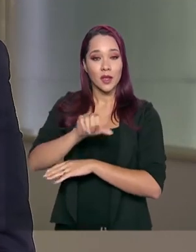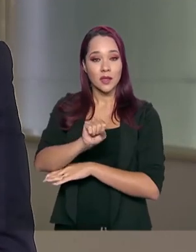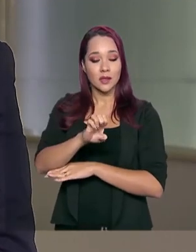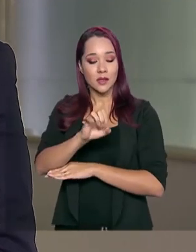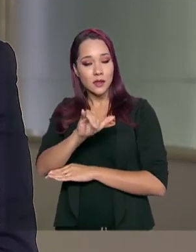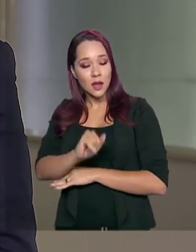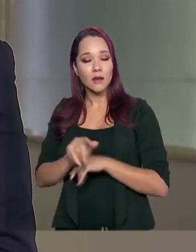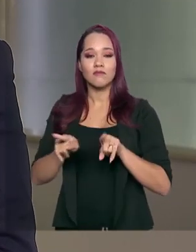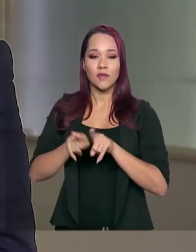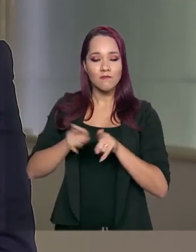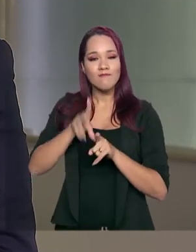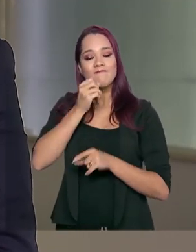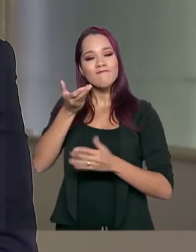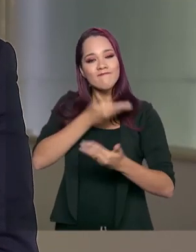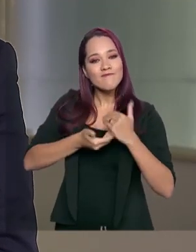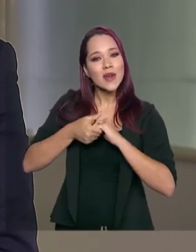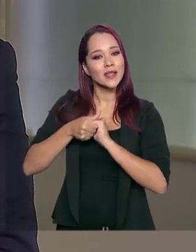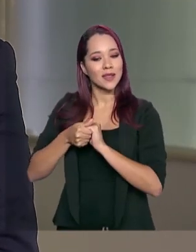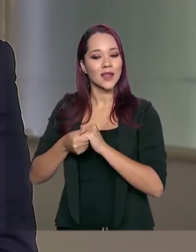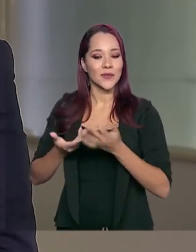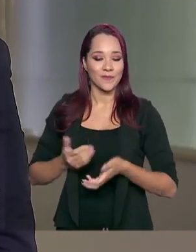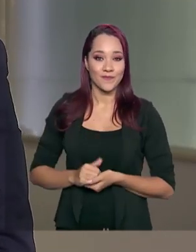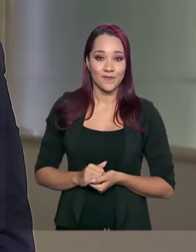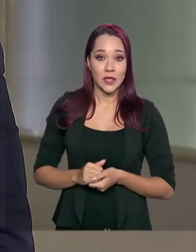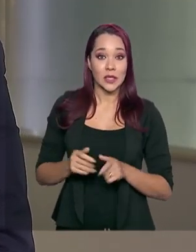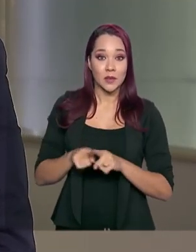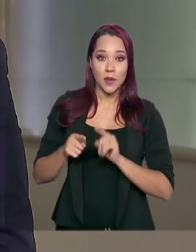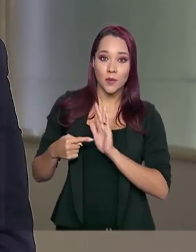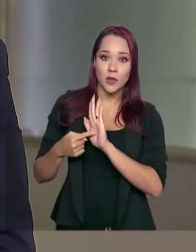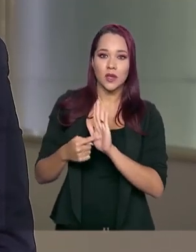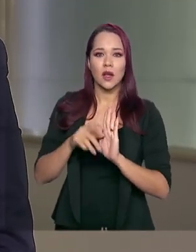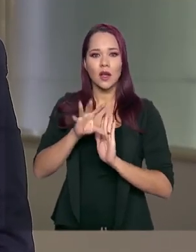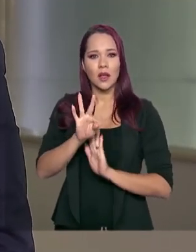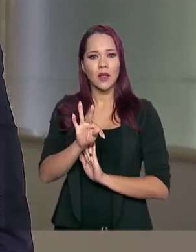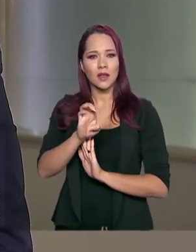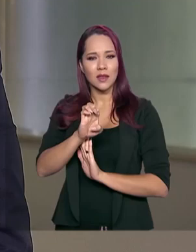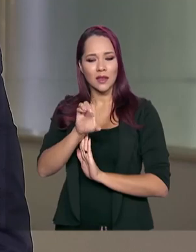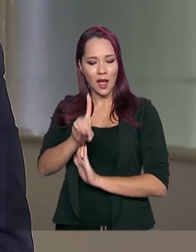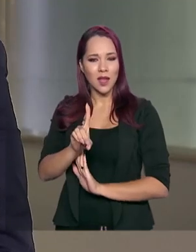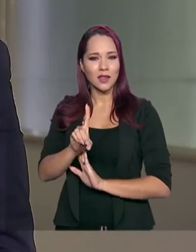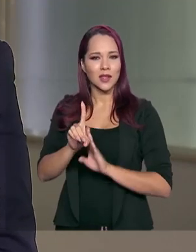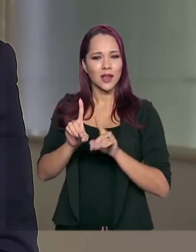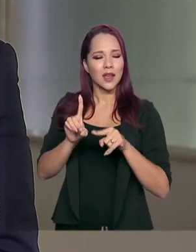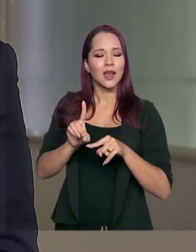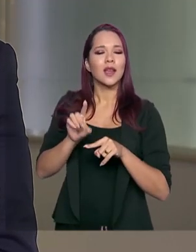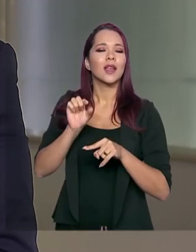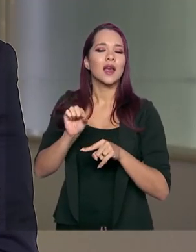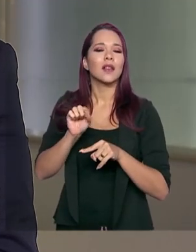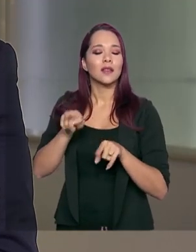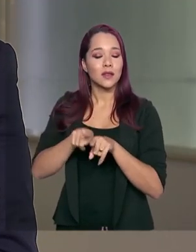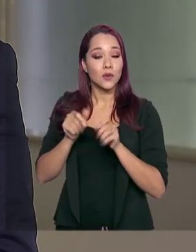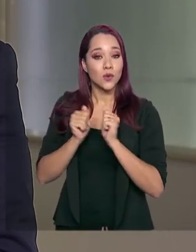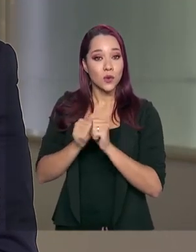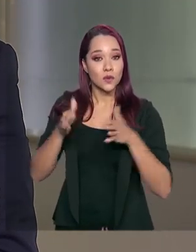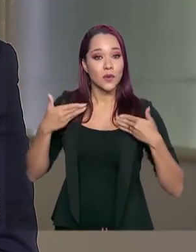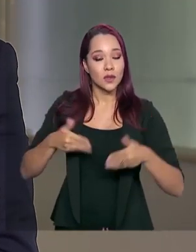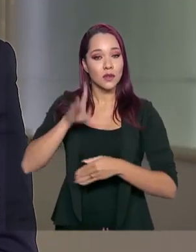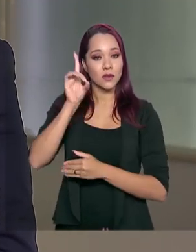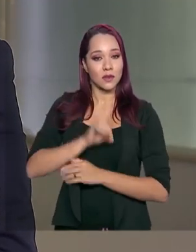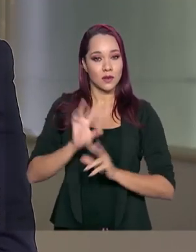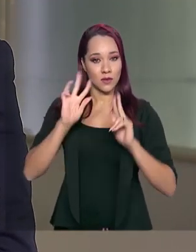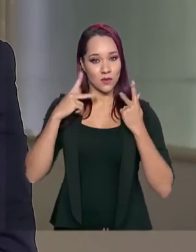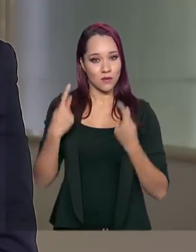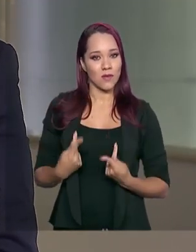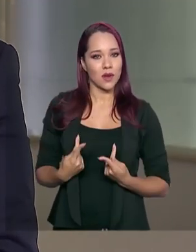grande parceira também. E aqui, expor o TED, um termo de execução descentralizada com o Ministério de Direitos Humanos,